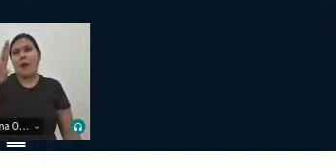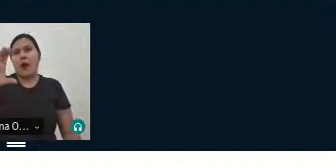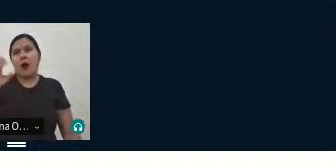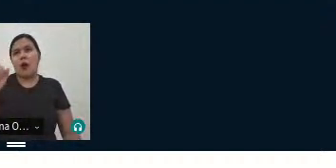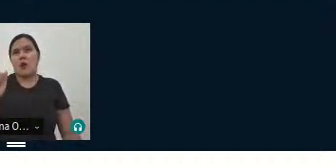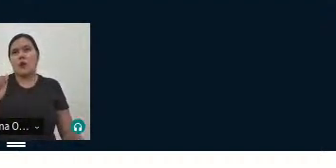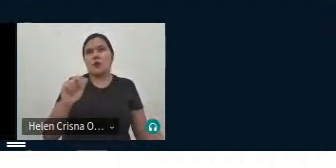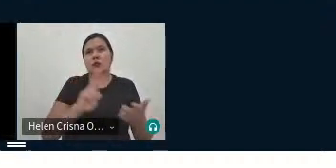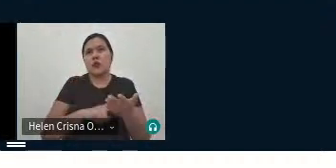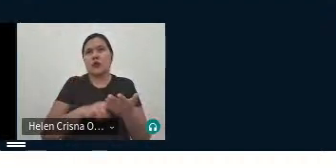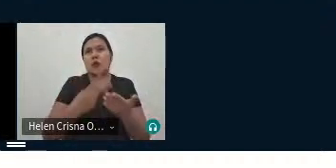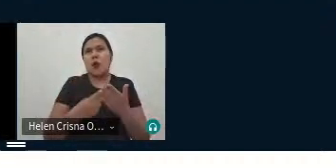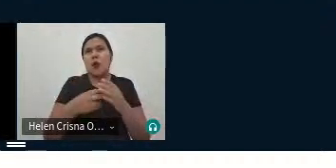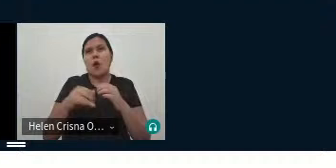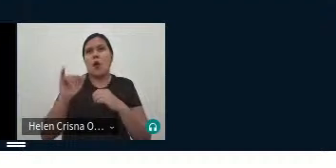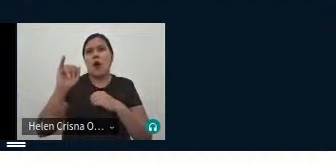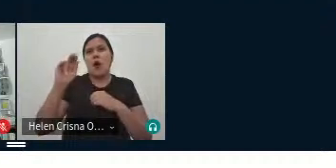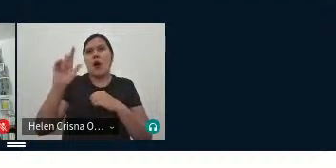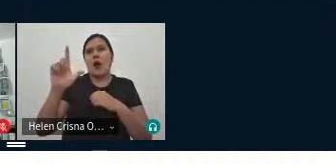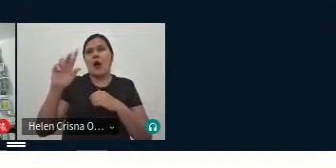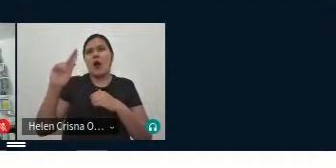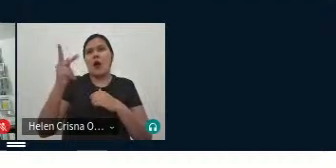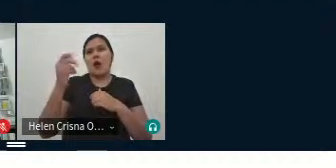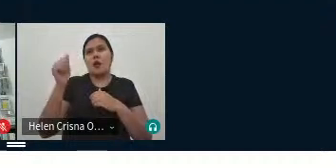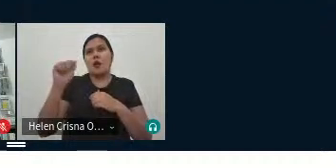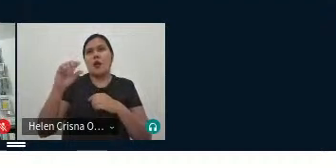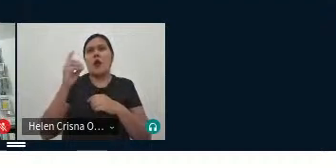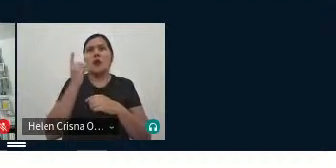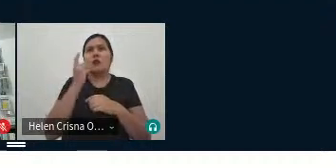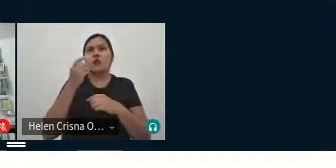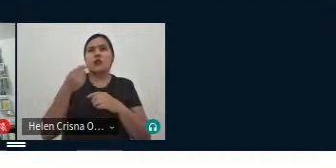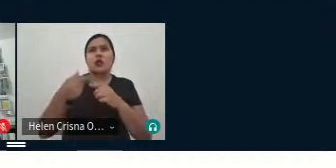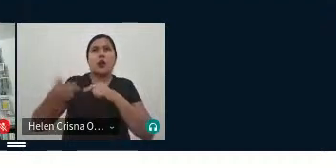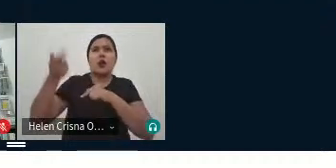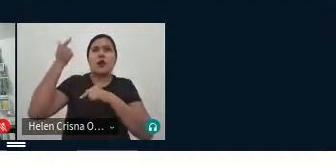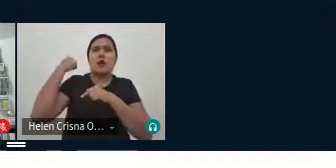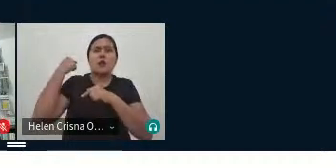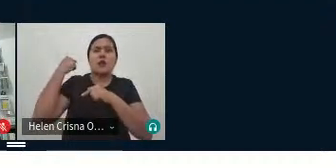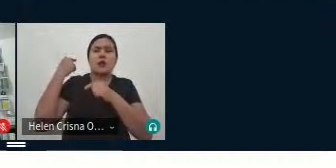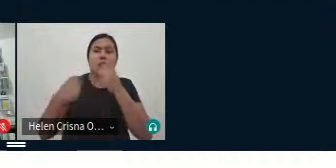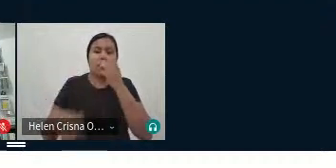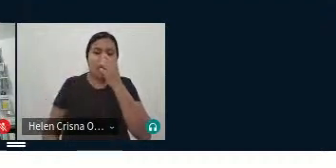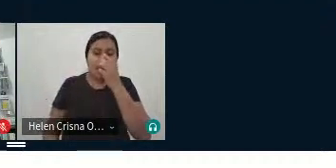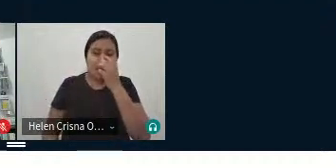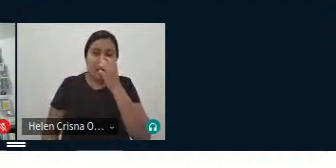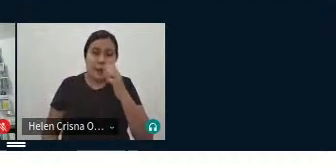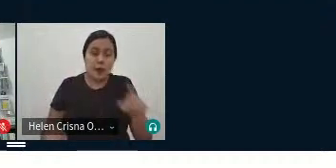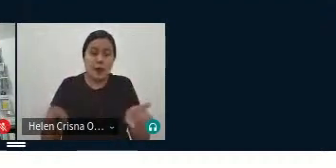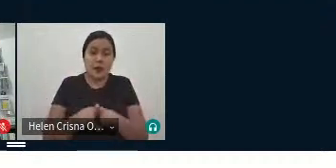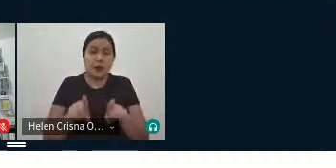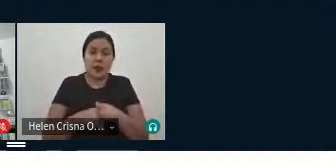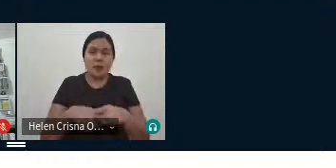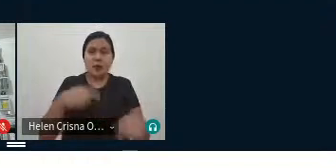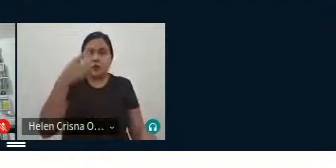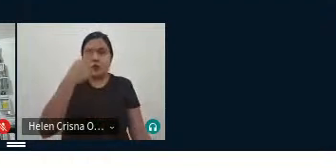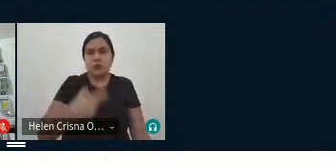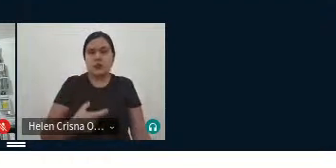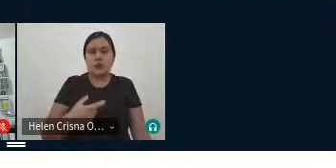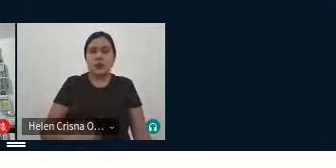A Ilha do Dia Anterior, do Humberto Eco, que ele também se coloca, né,